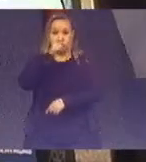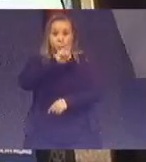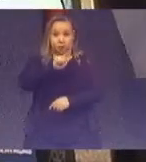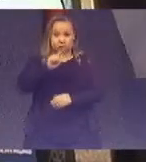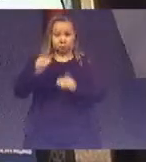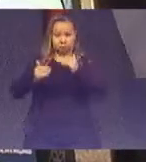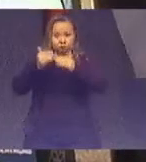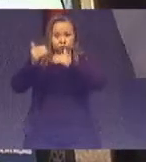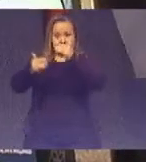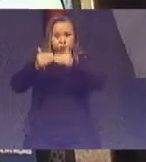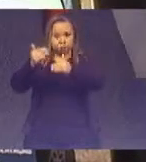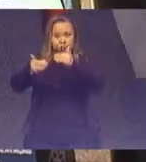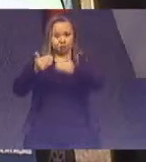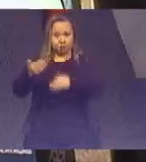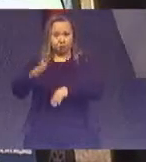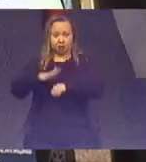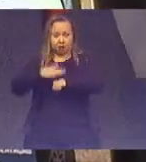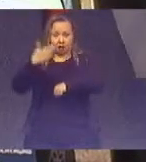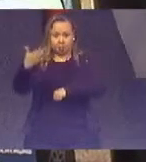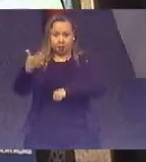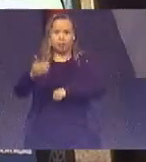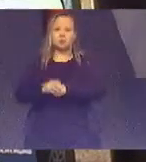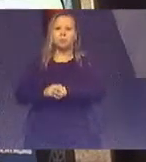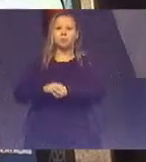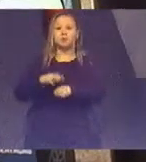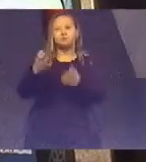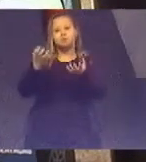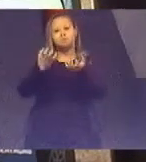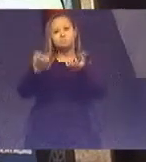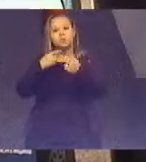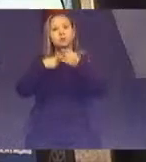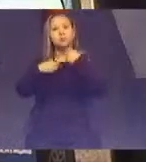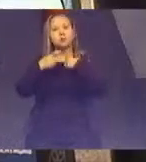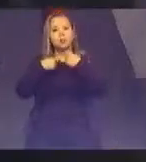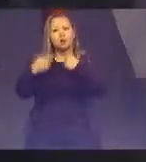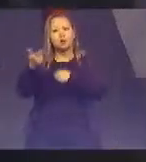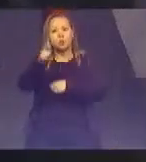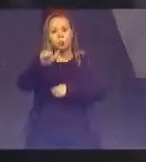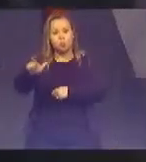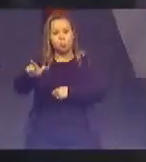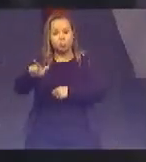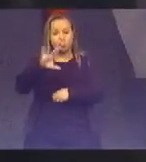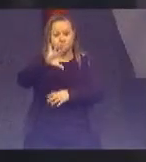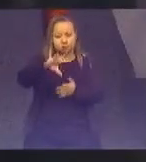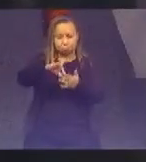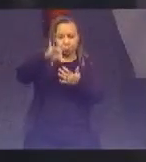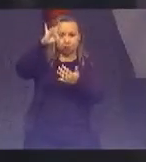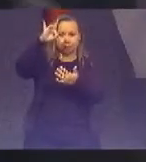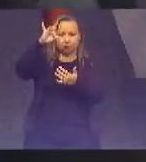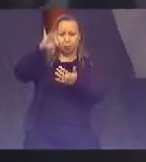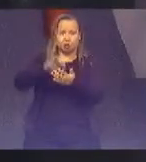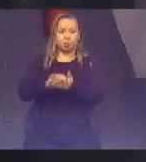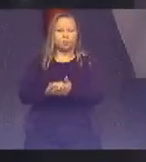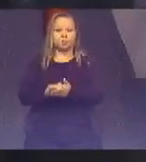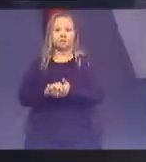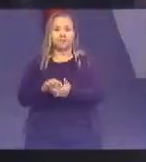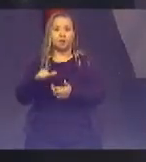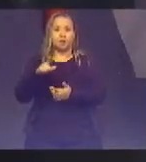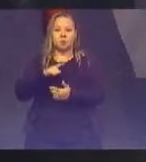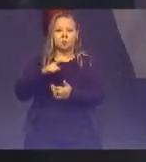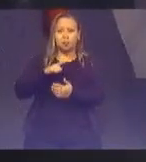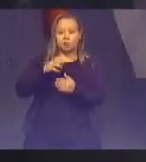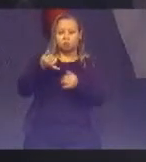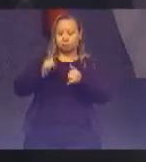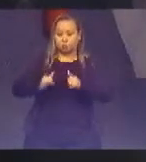continuamos a buscar novas alternativas como o uso de sistema de energia solar fotovoltaico e a